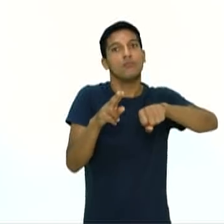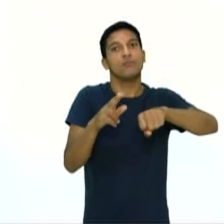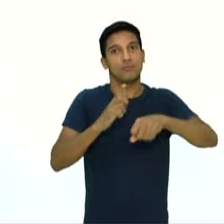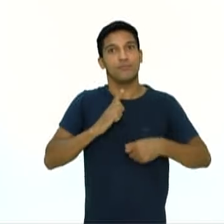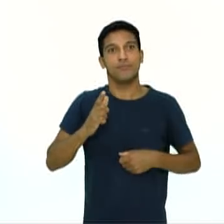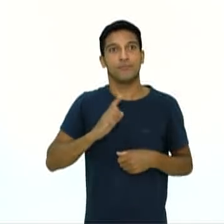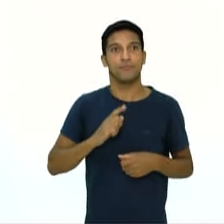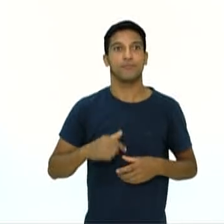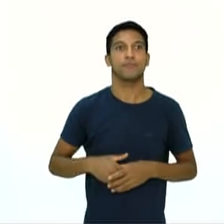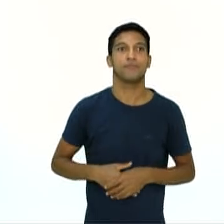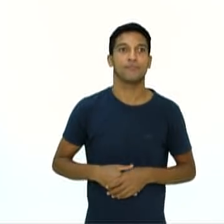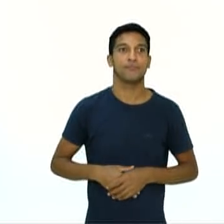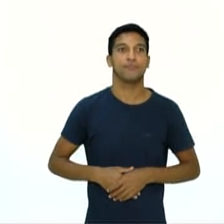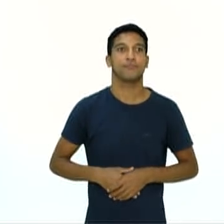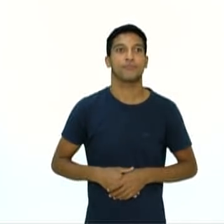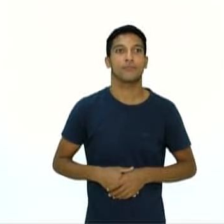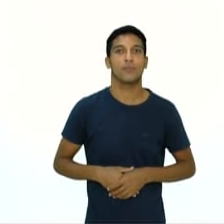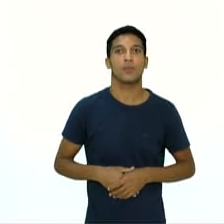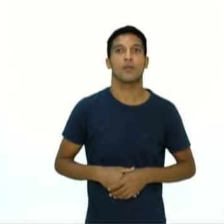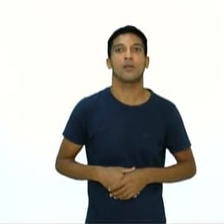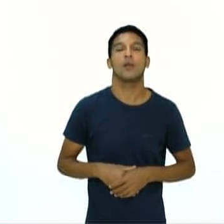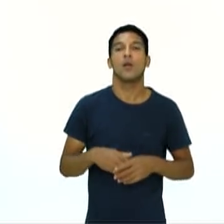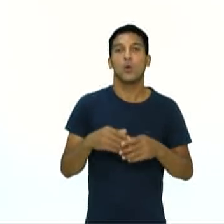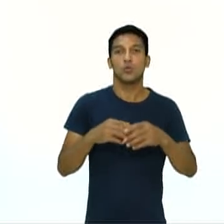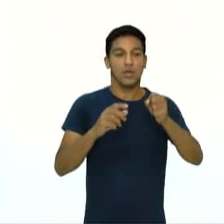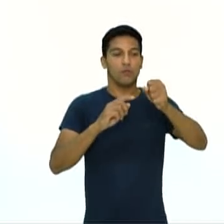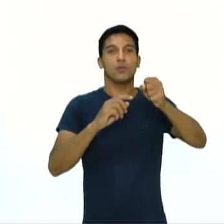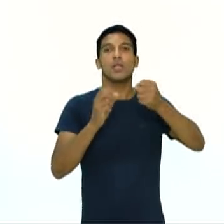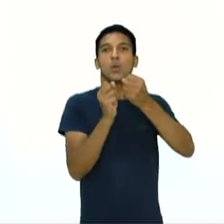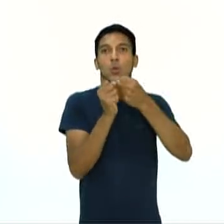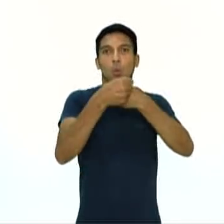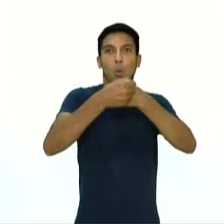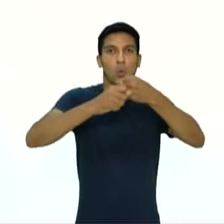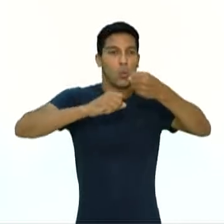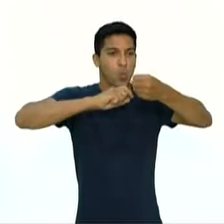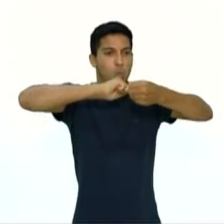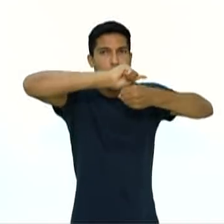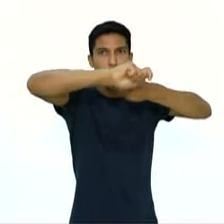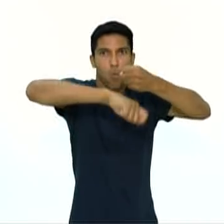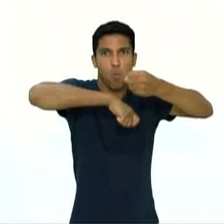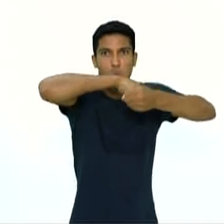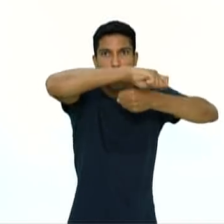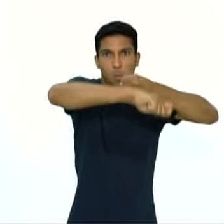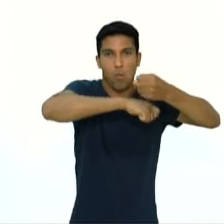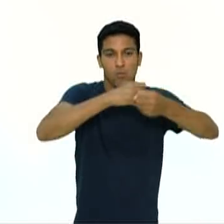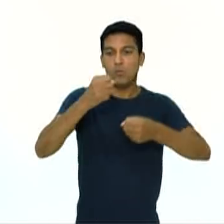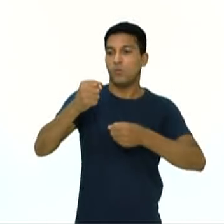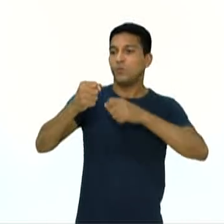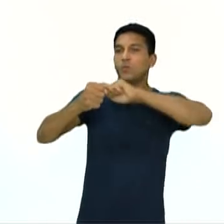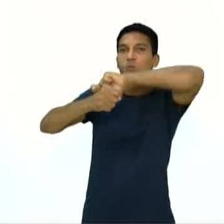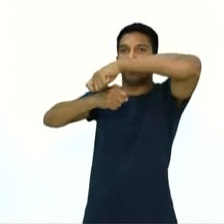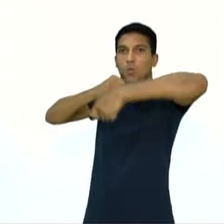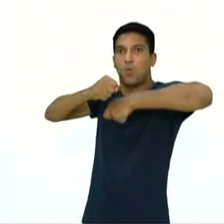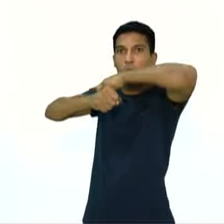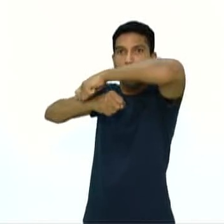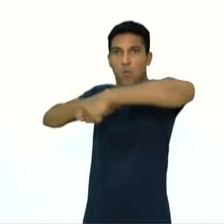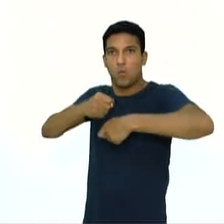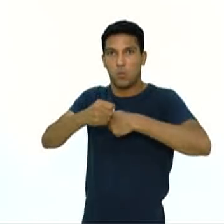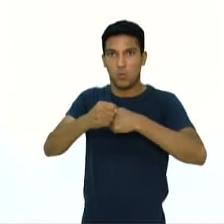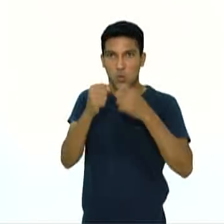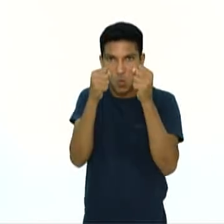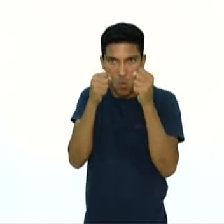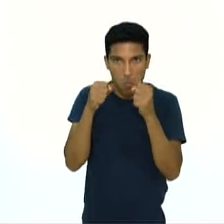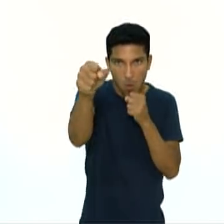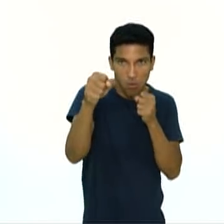no qual os lutadores usavam correias de couro em volta das mãos e competiam totalmente